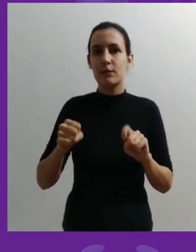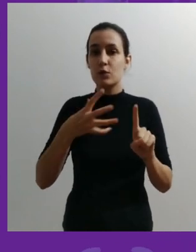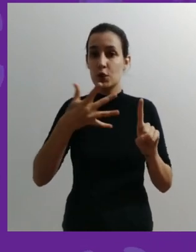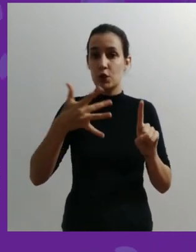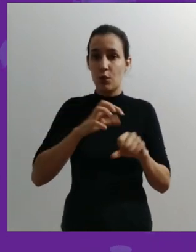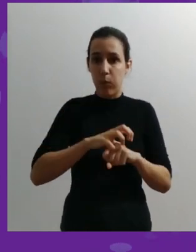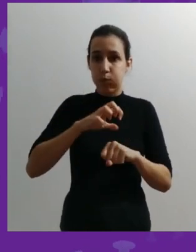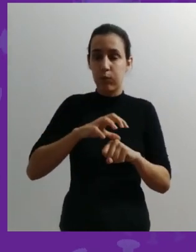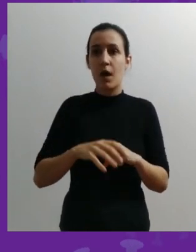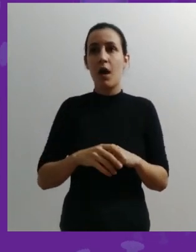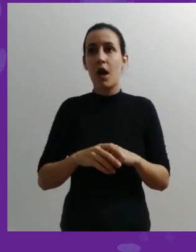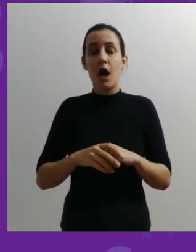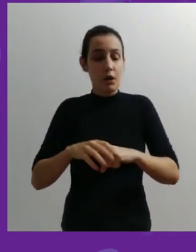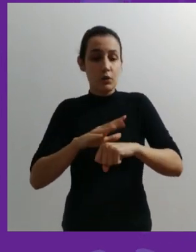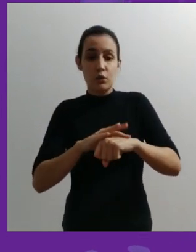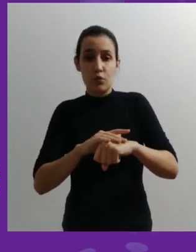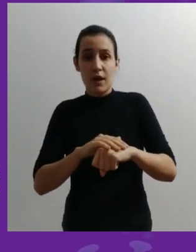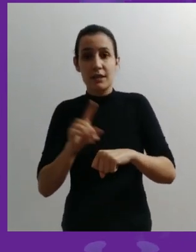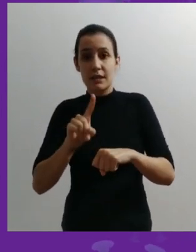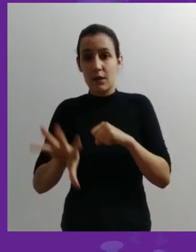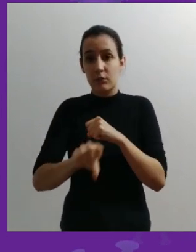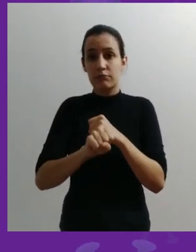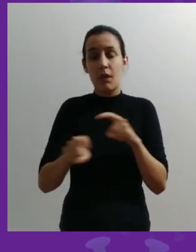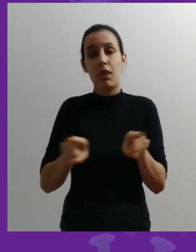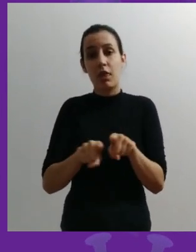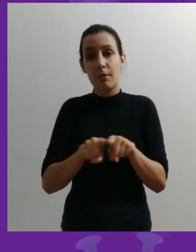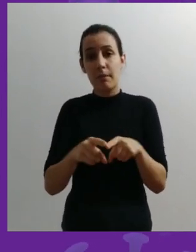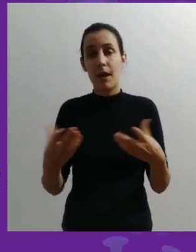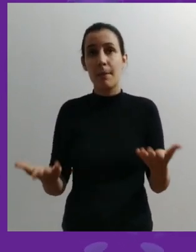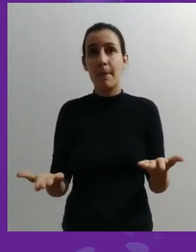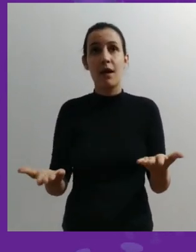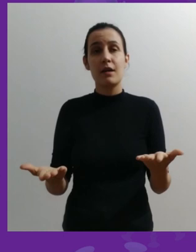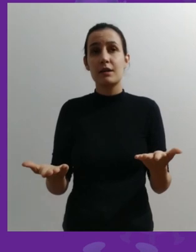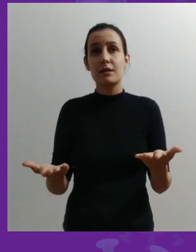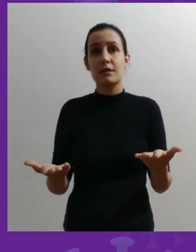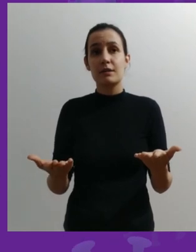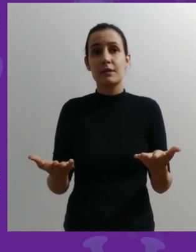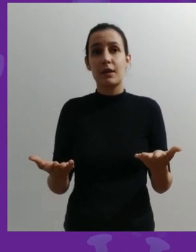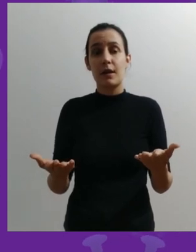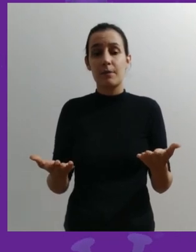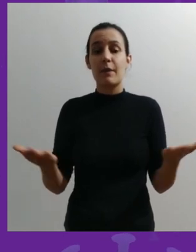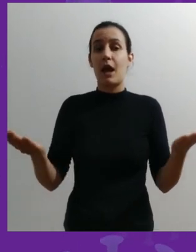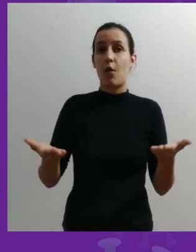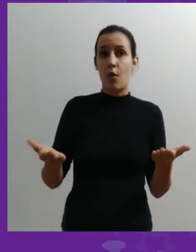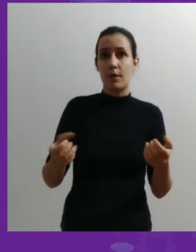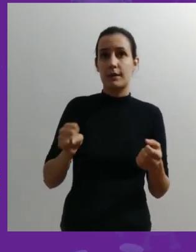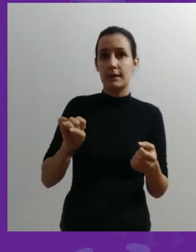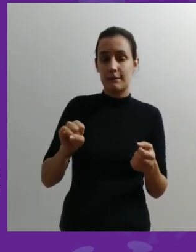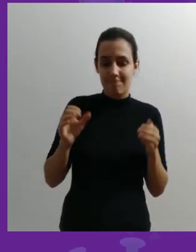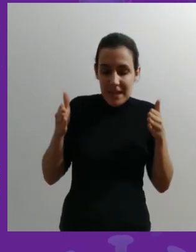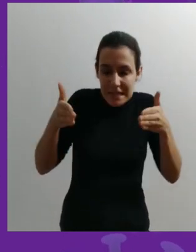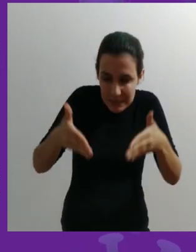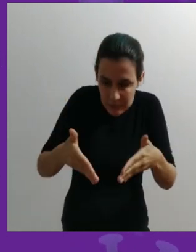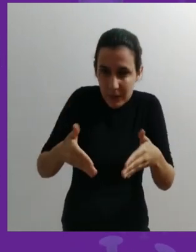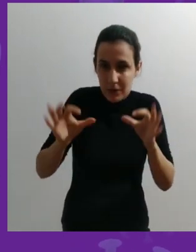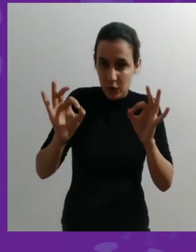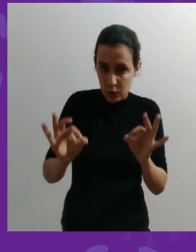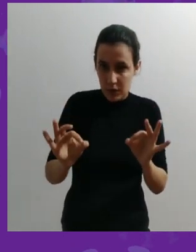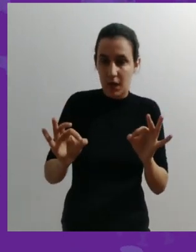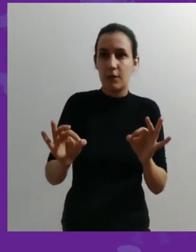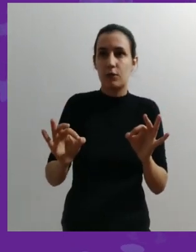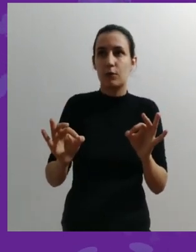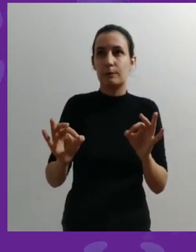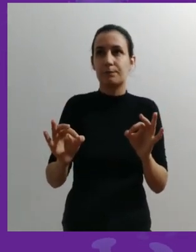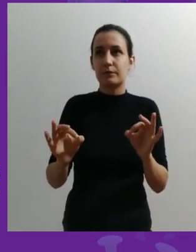até doenças não infecciosas podem fazer uma síndrome inflamatória, não é? Agora, se eu quisesse ser um pouco mais específico em